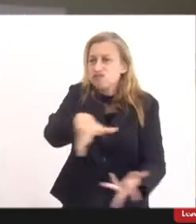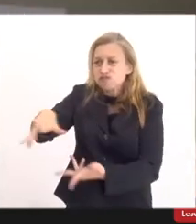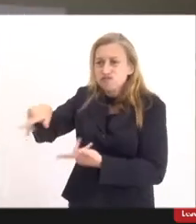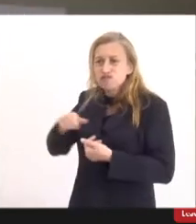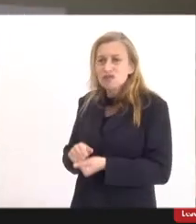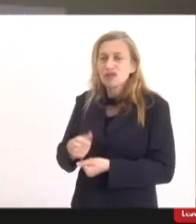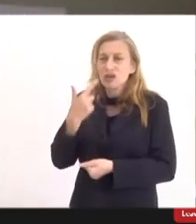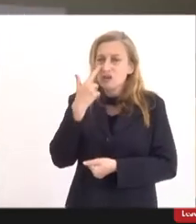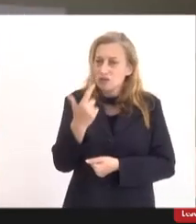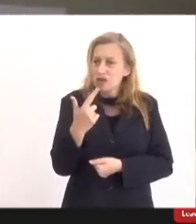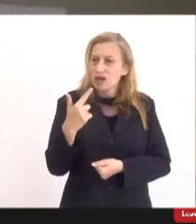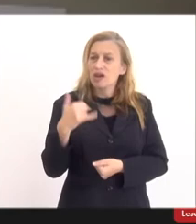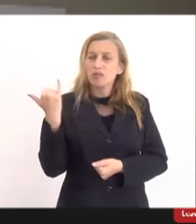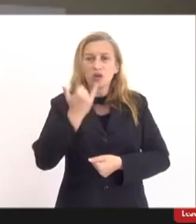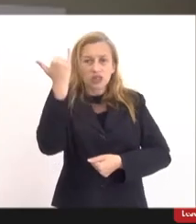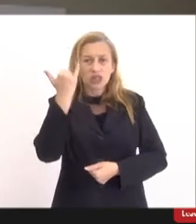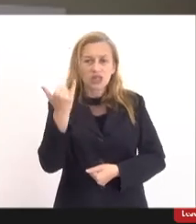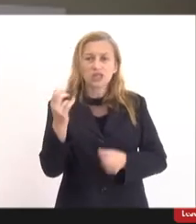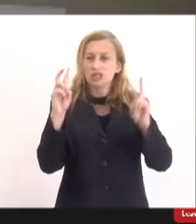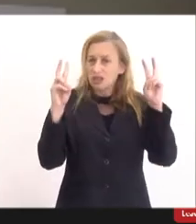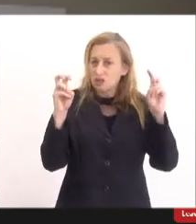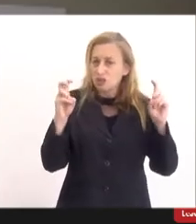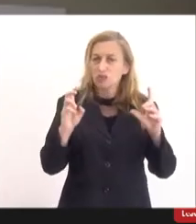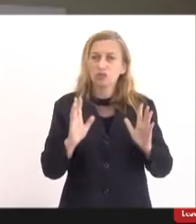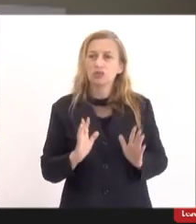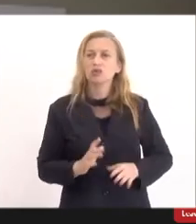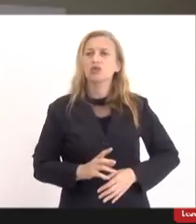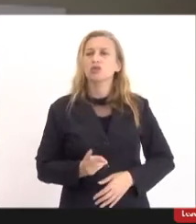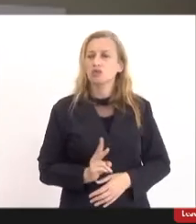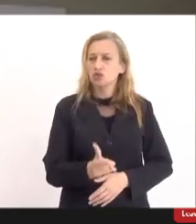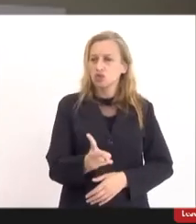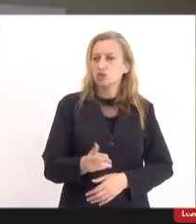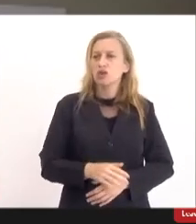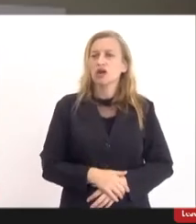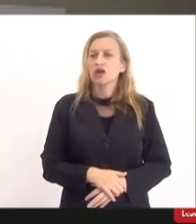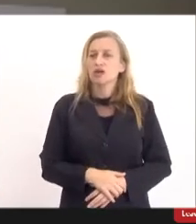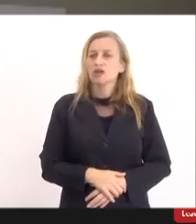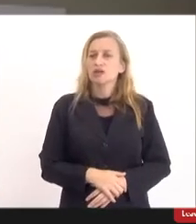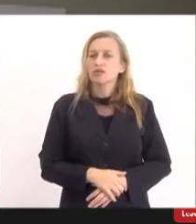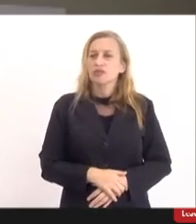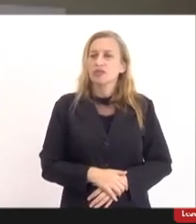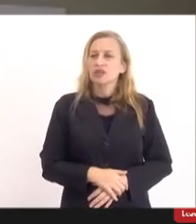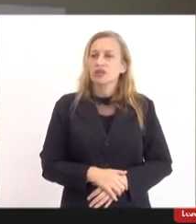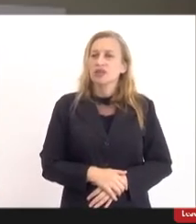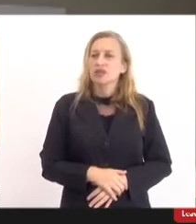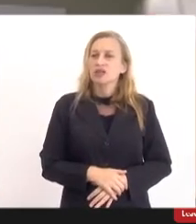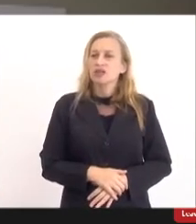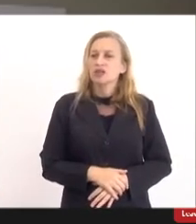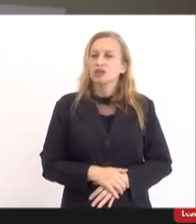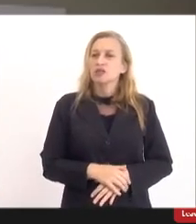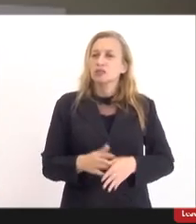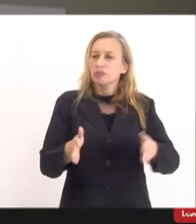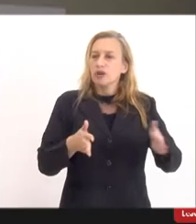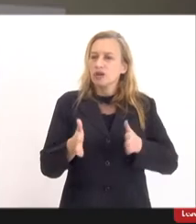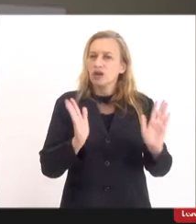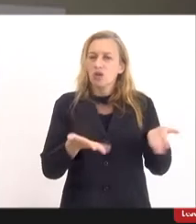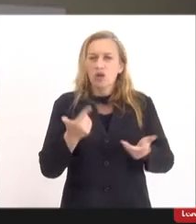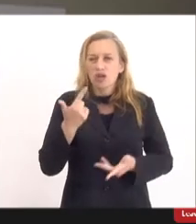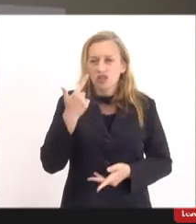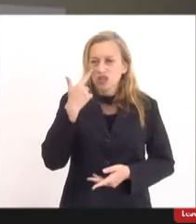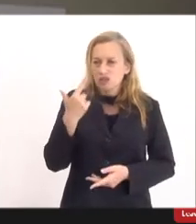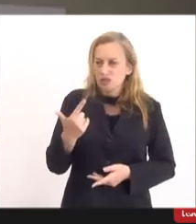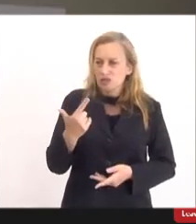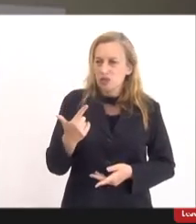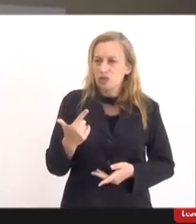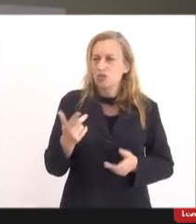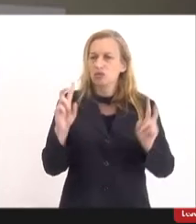vigência dessa situação ainda. Na nossa, na era moderna, é a primeira vez que a gente vivencia uma